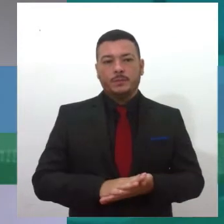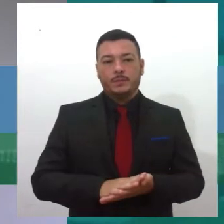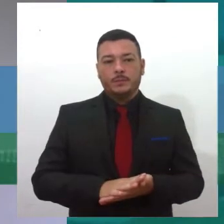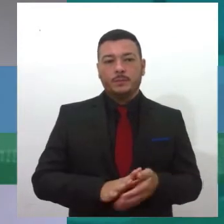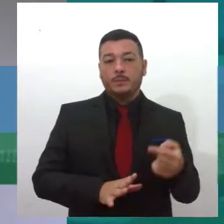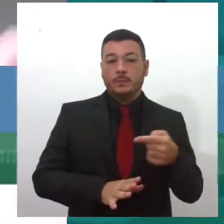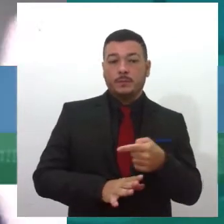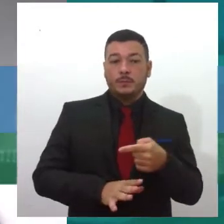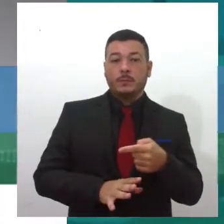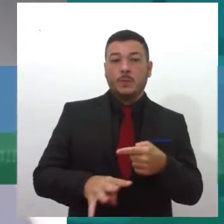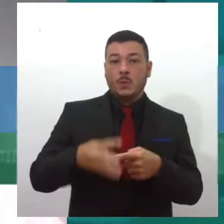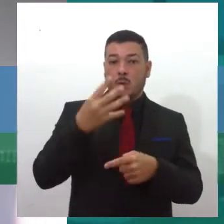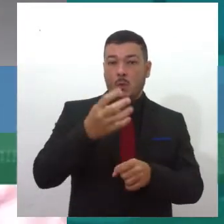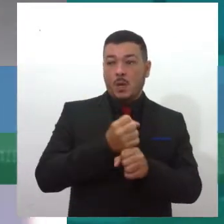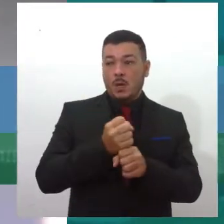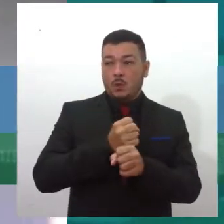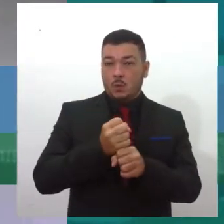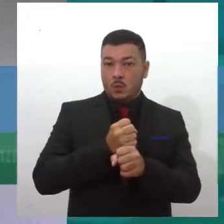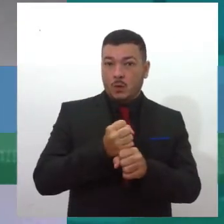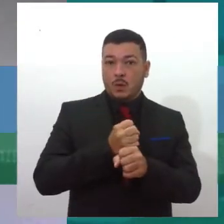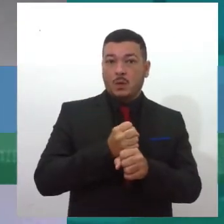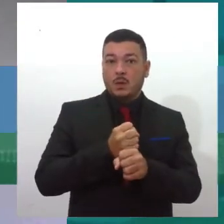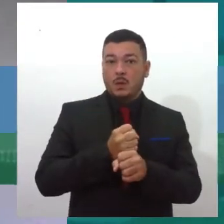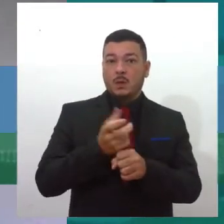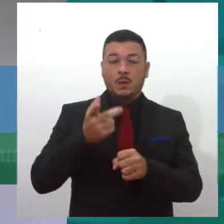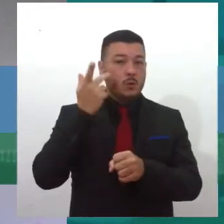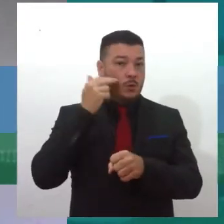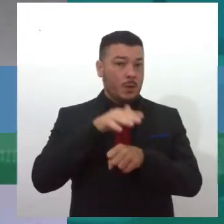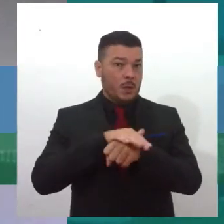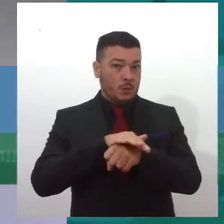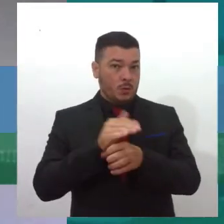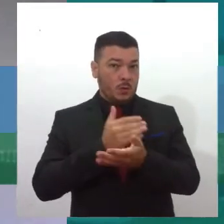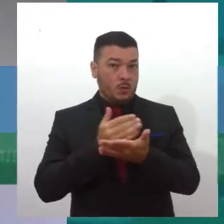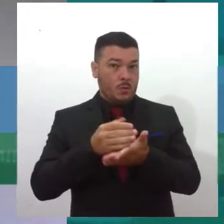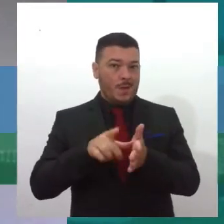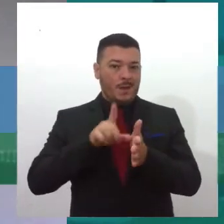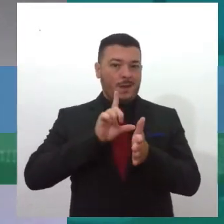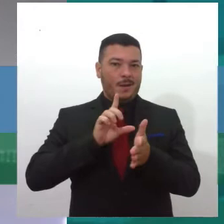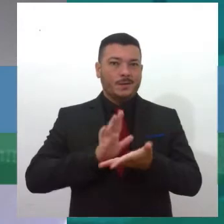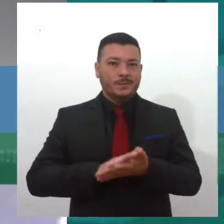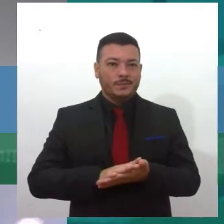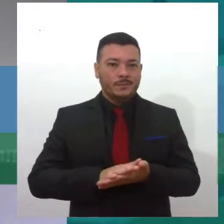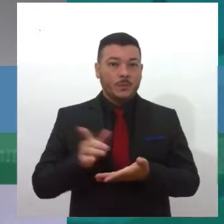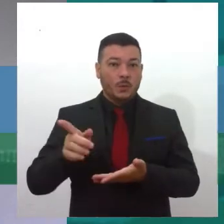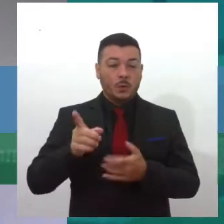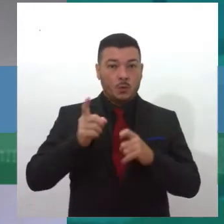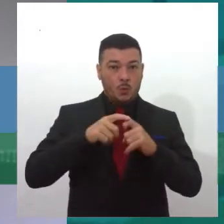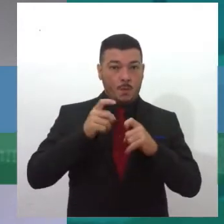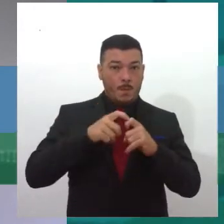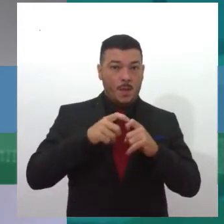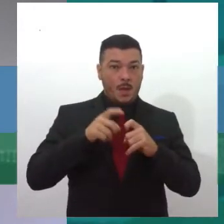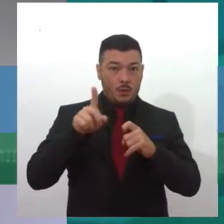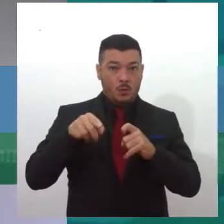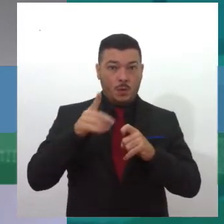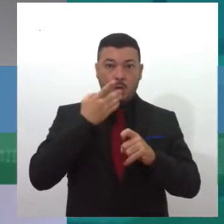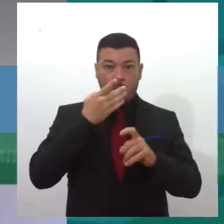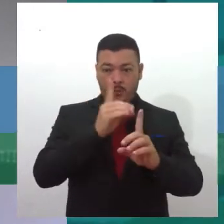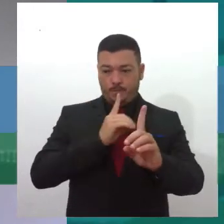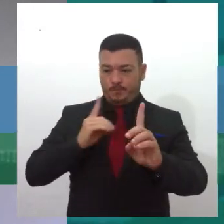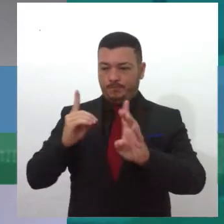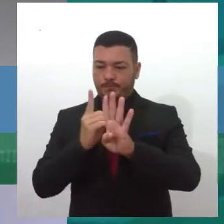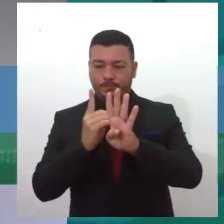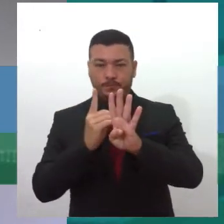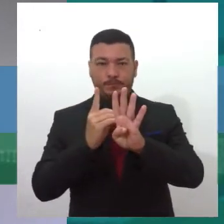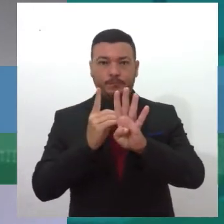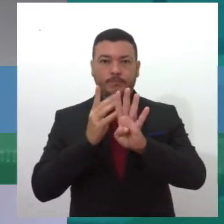quatro anos na fila, né, porque, na verdade, a doença geralmente começa muito antes, quando o médico decide pôr na fila é porque a